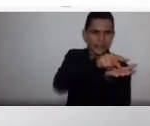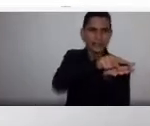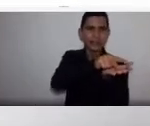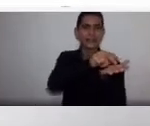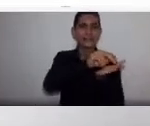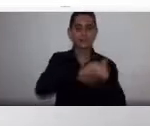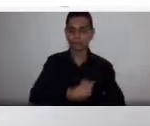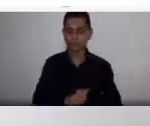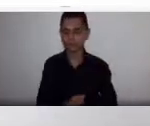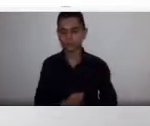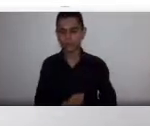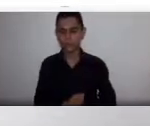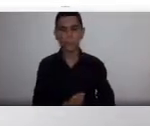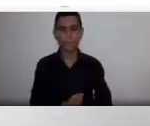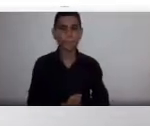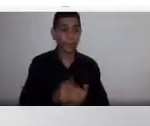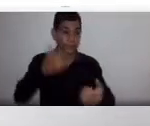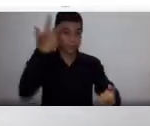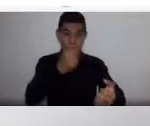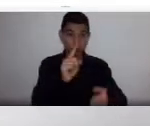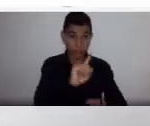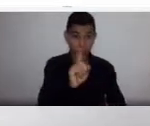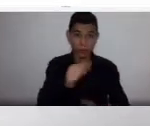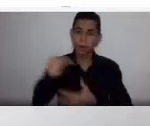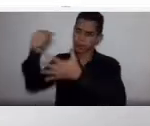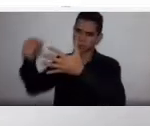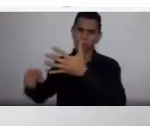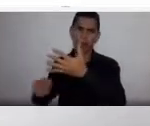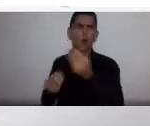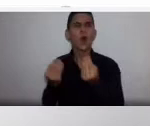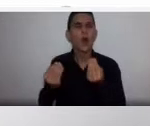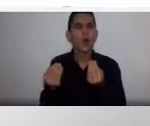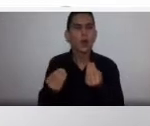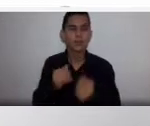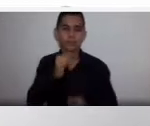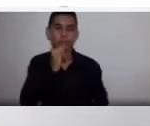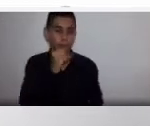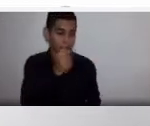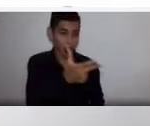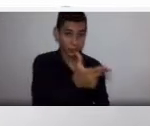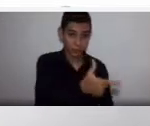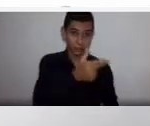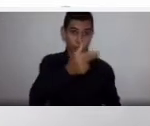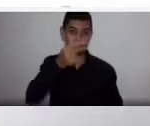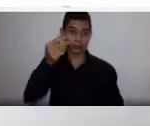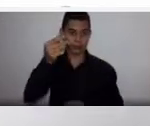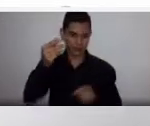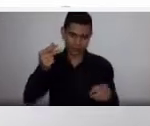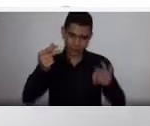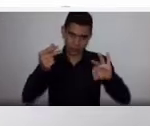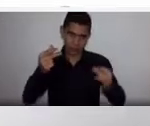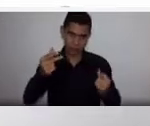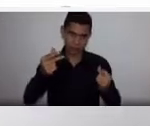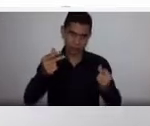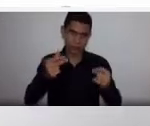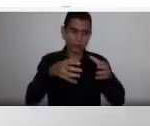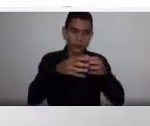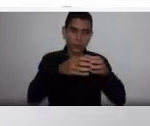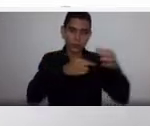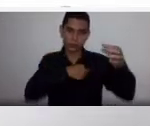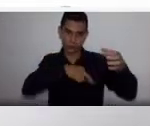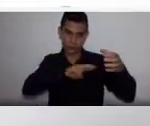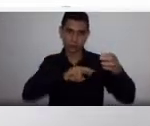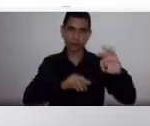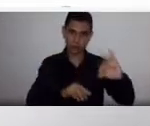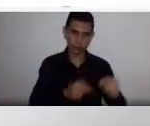não transfundir o paciente. Guardar o próprio sangue não serve para o paciente que é testemunha de Jeová. É um programa que não funciona muito bem, mesmo